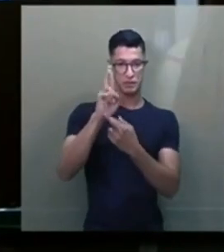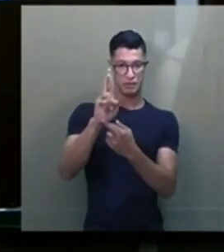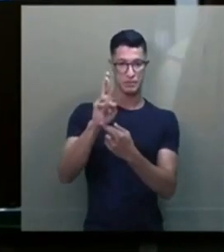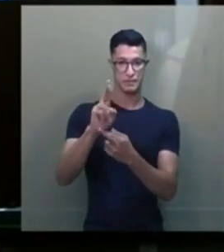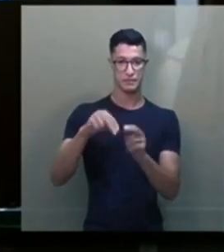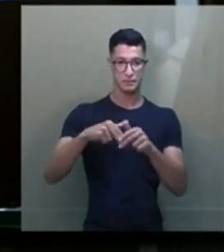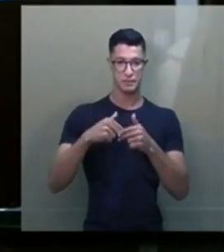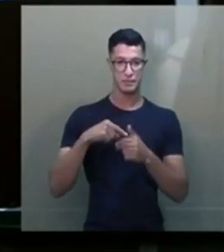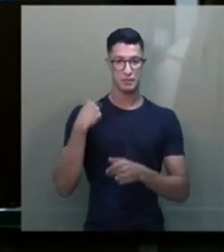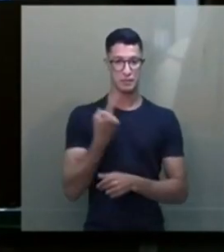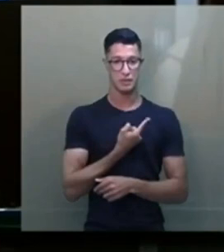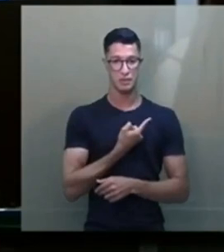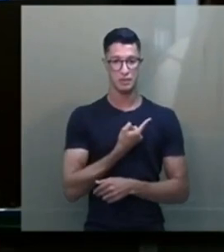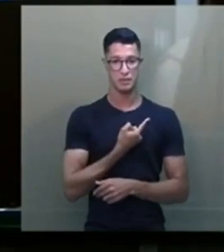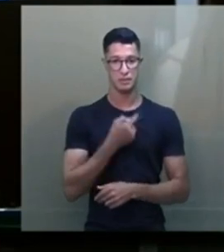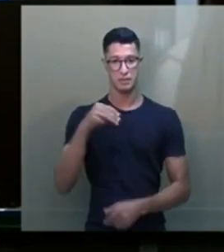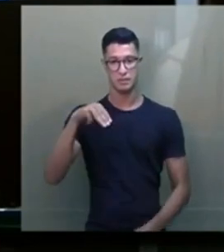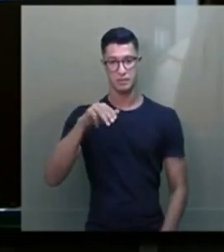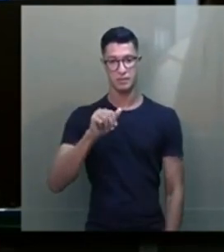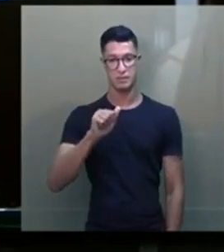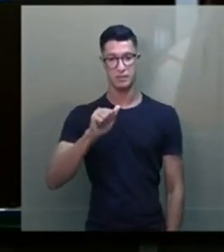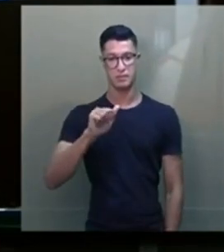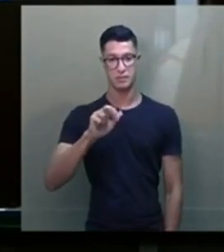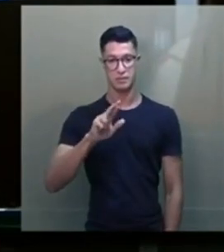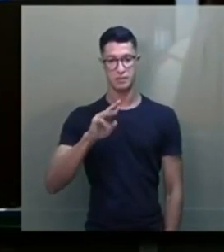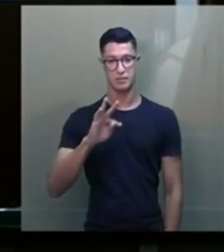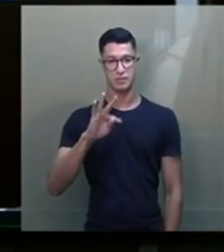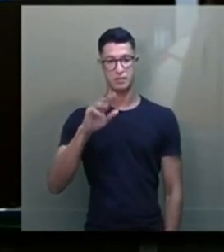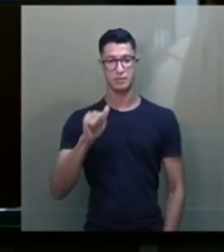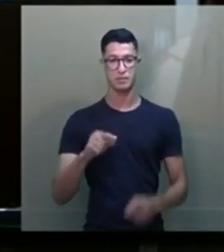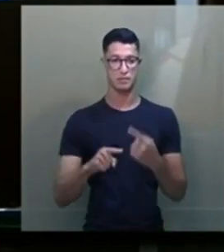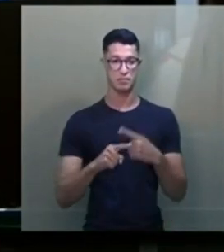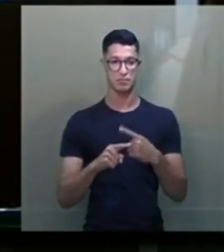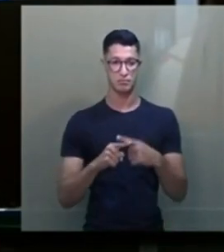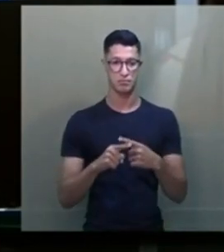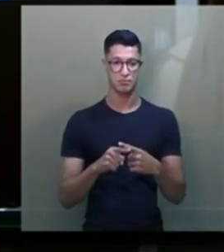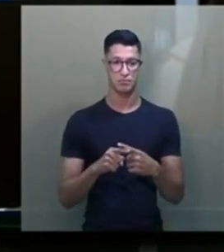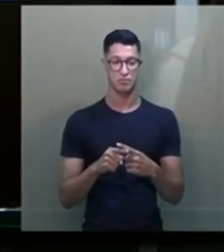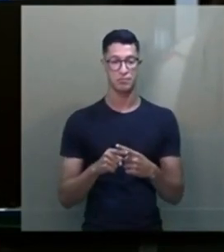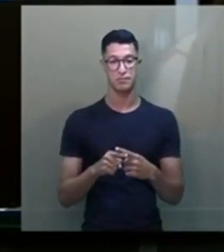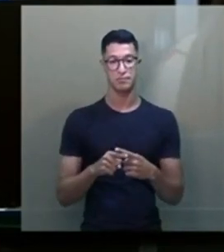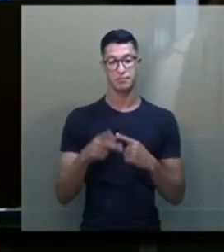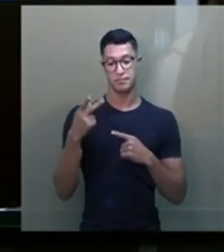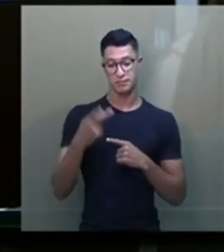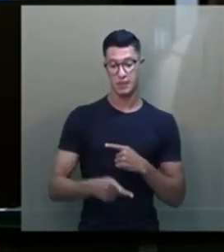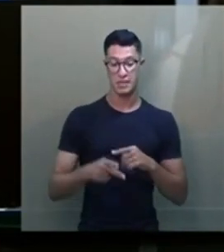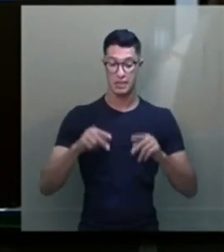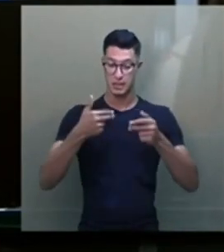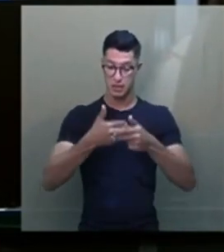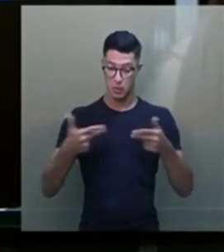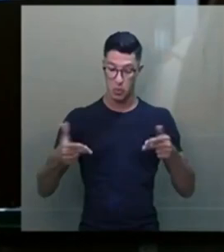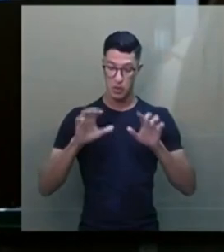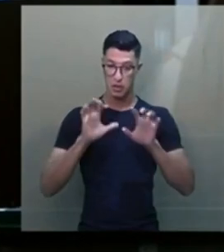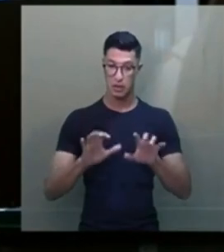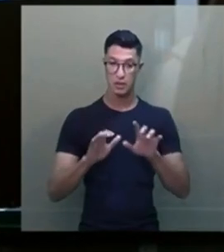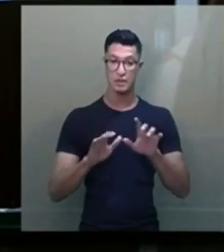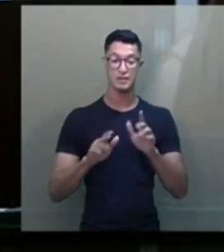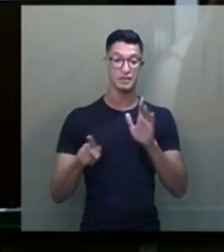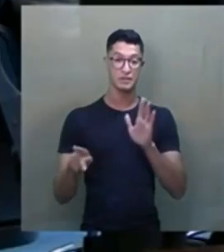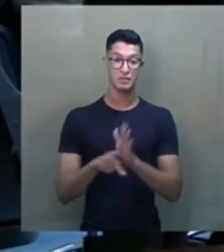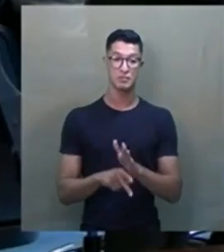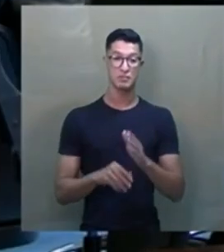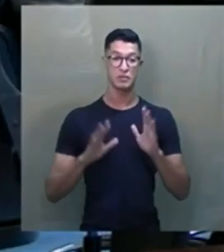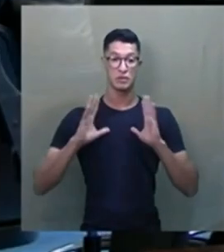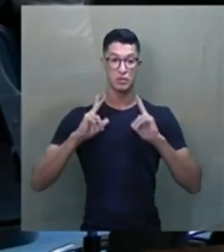pela nossa querida Marta, porque nessas causas, que são causas extremamente